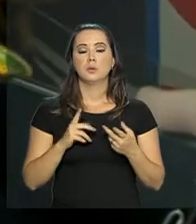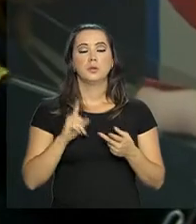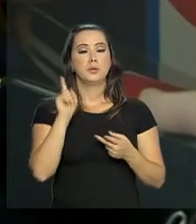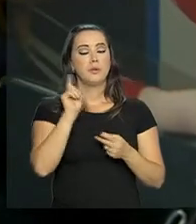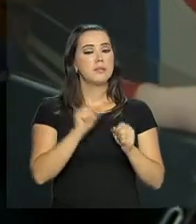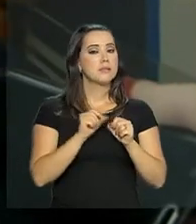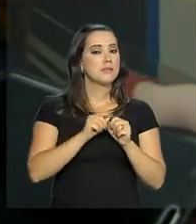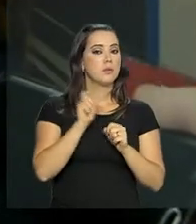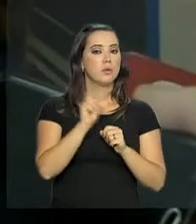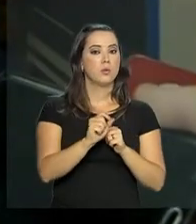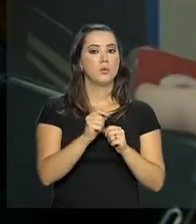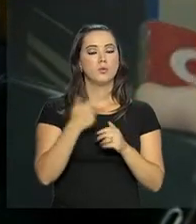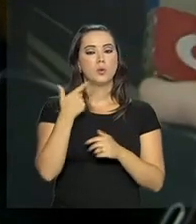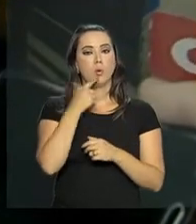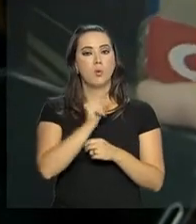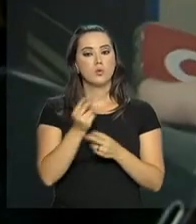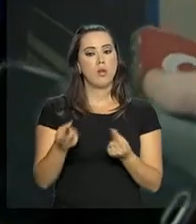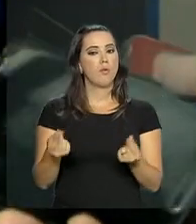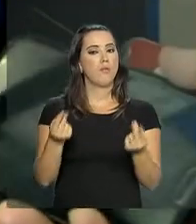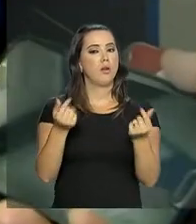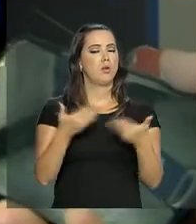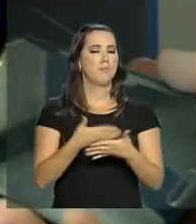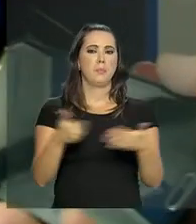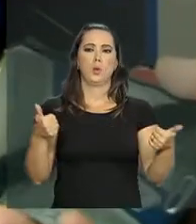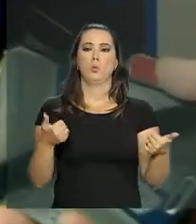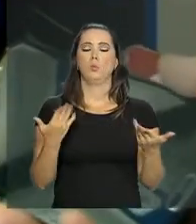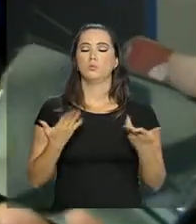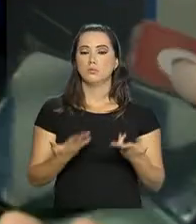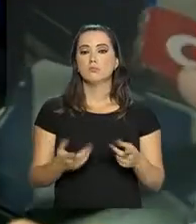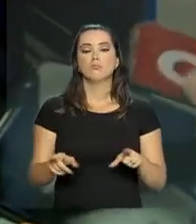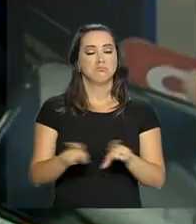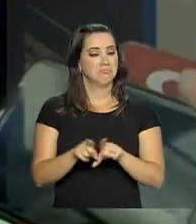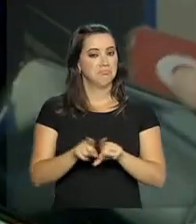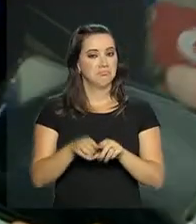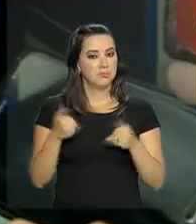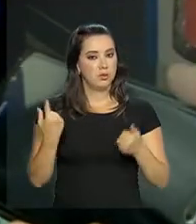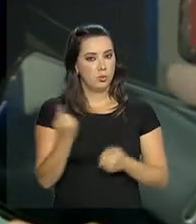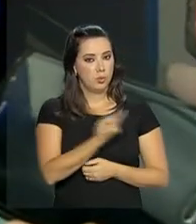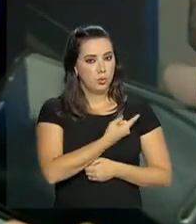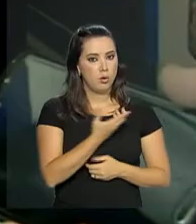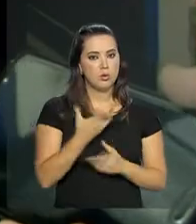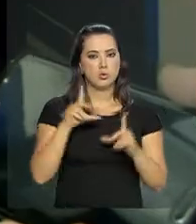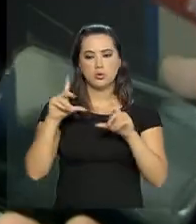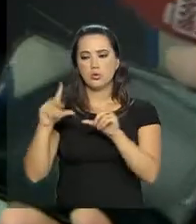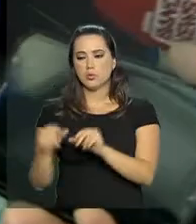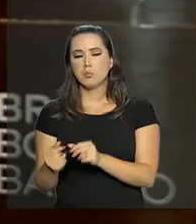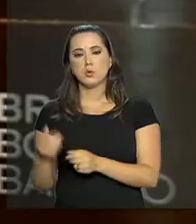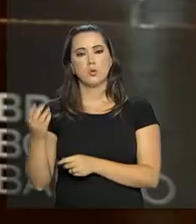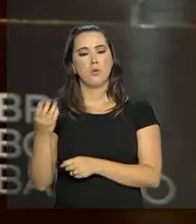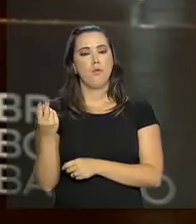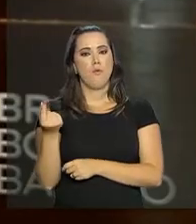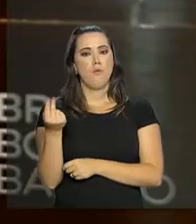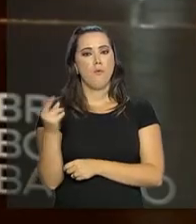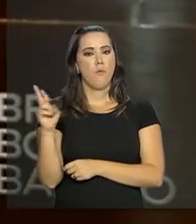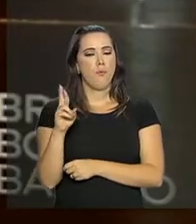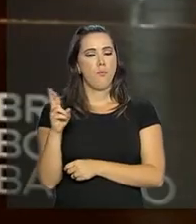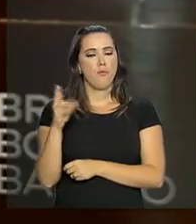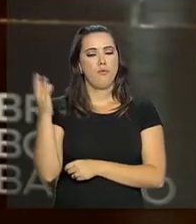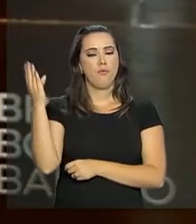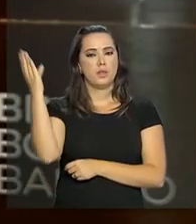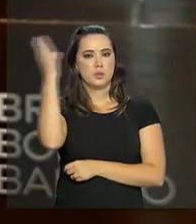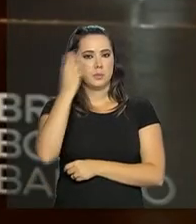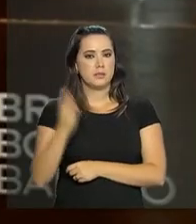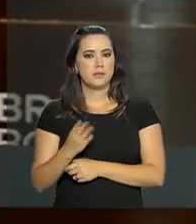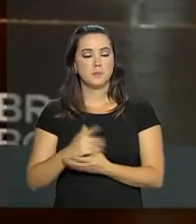fazer com que se pratique preços melhores e, com isso, nós estamos diminuindo o custo Brasil. A empresa vencedora